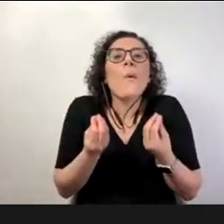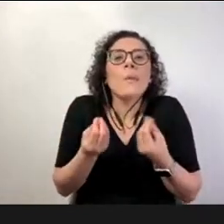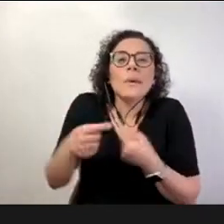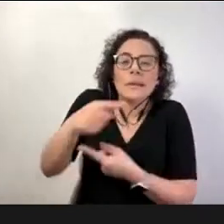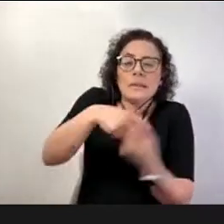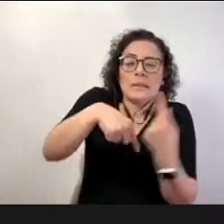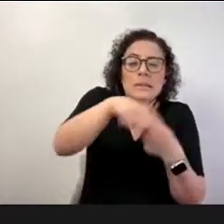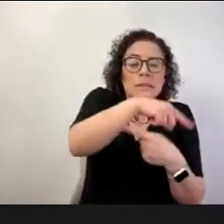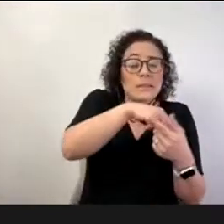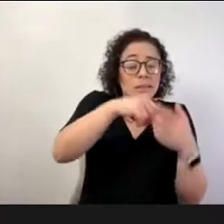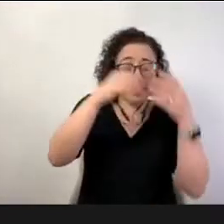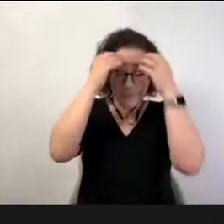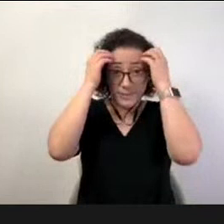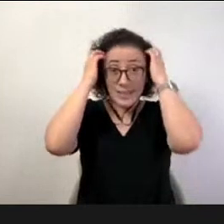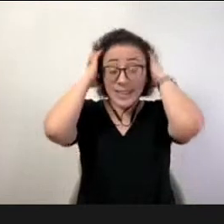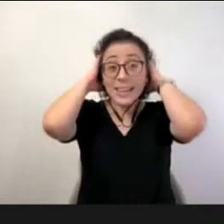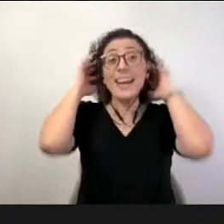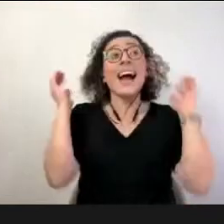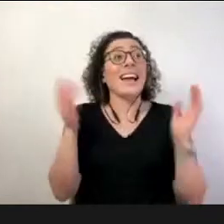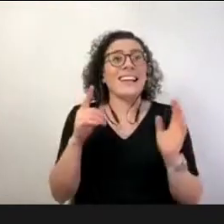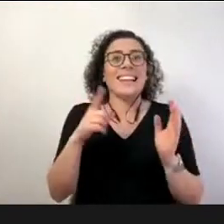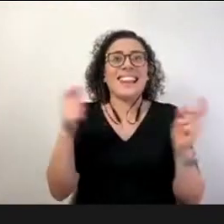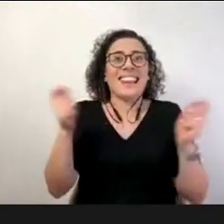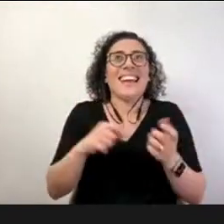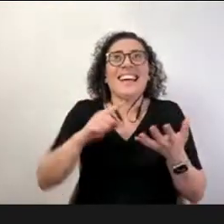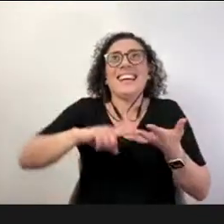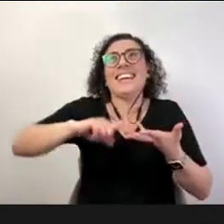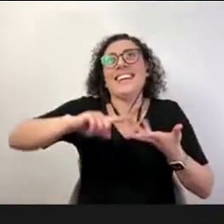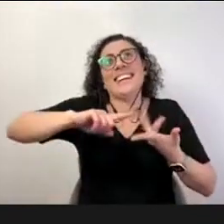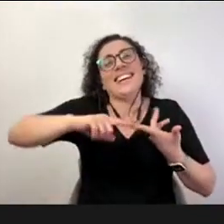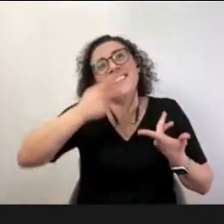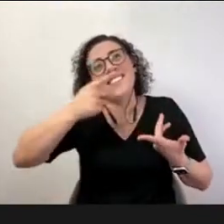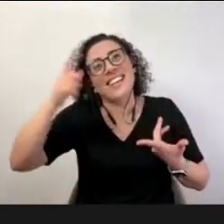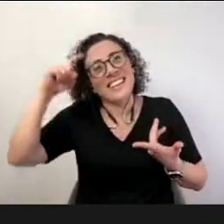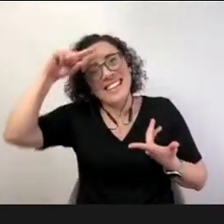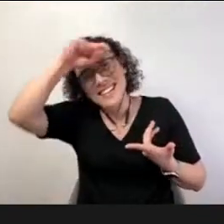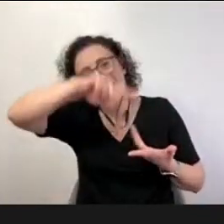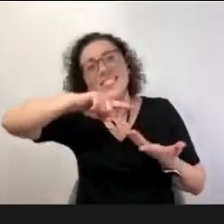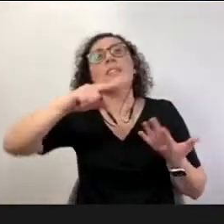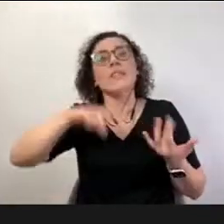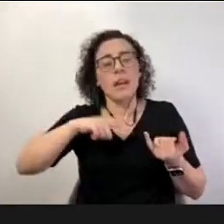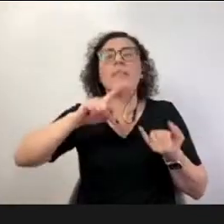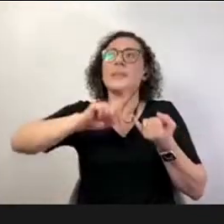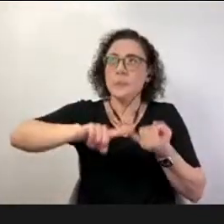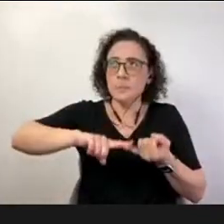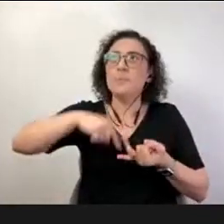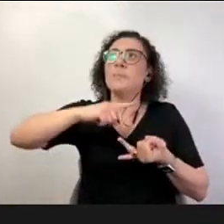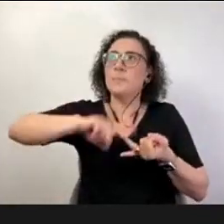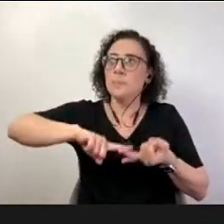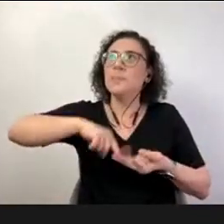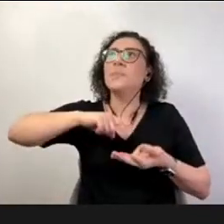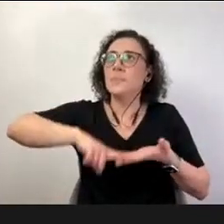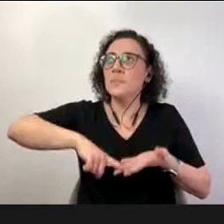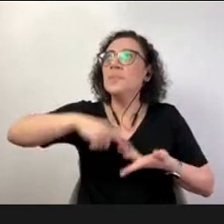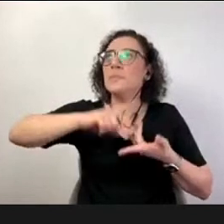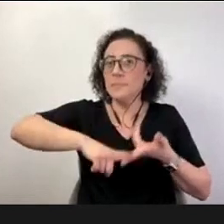poderia ficar citando inúmeros desafios nesse sentido mas dentro desse contexto mais macro né inclusive em